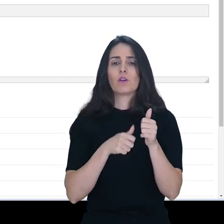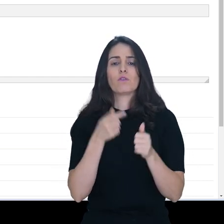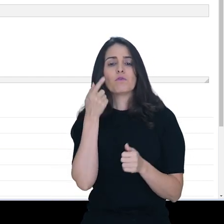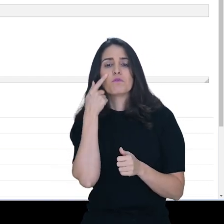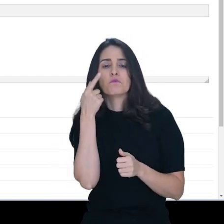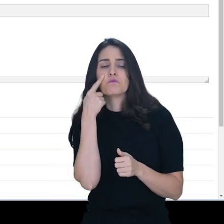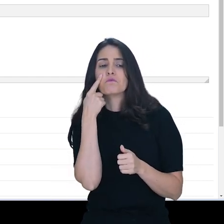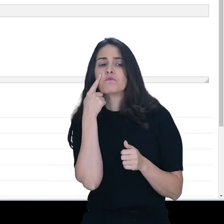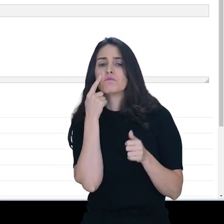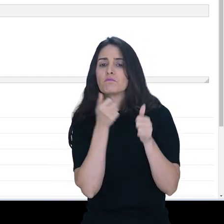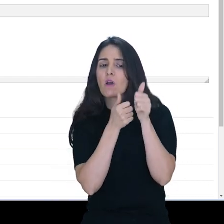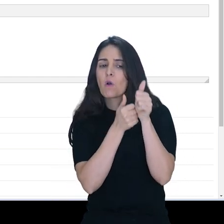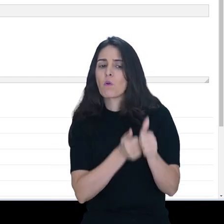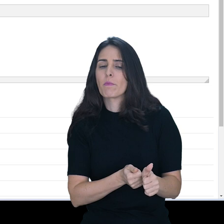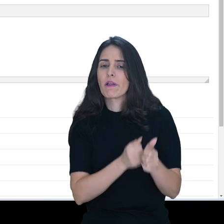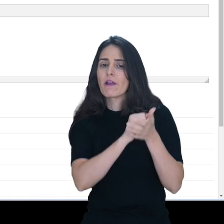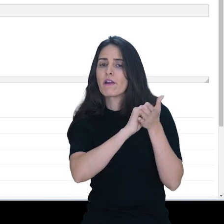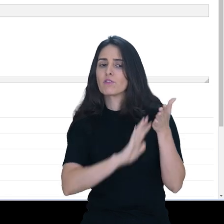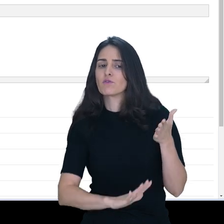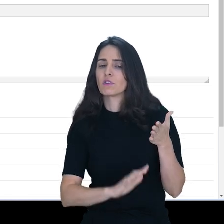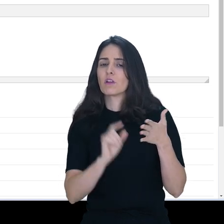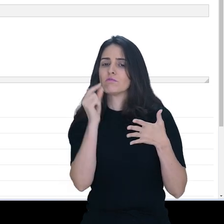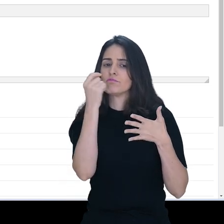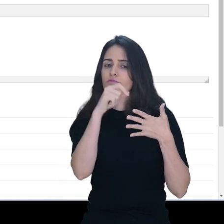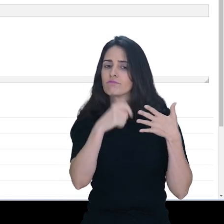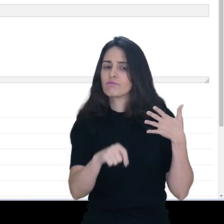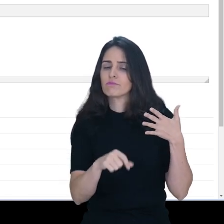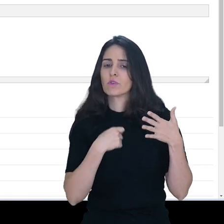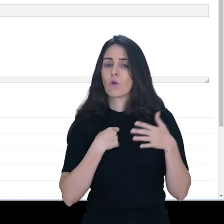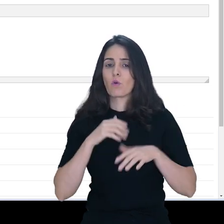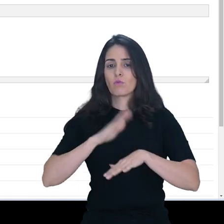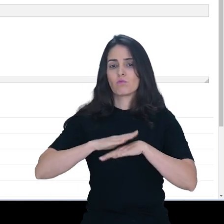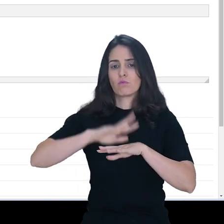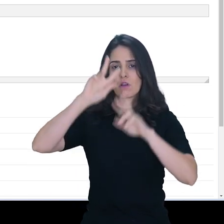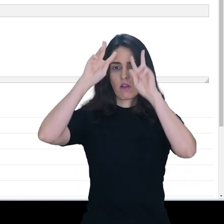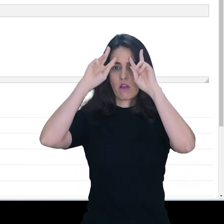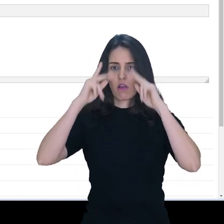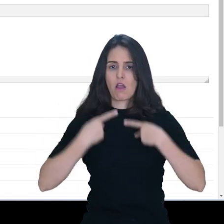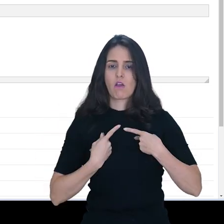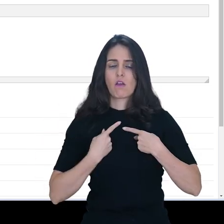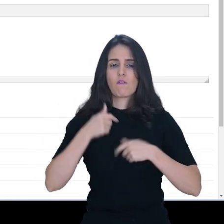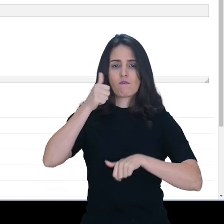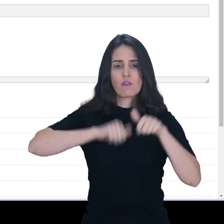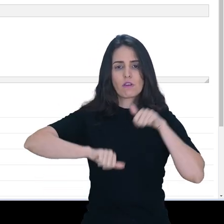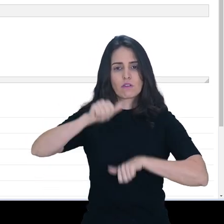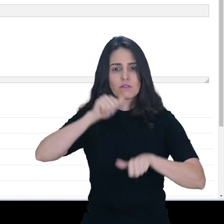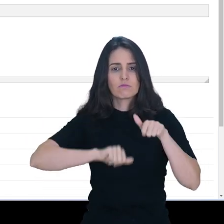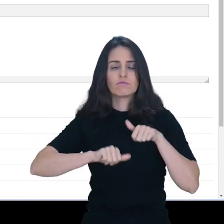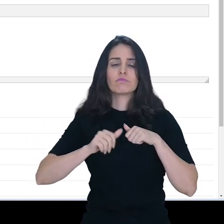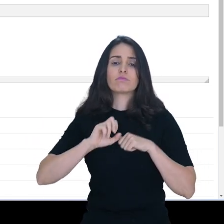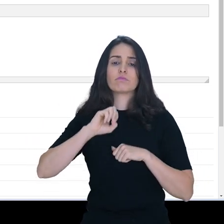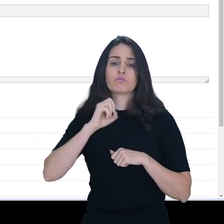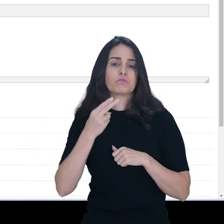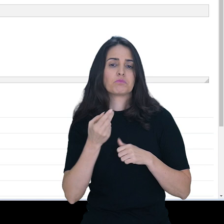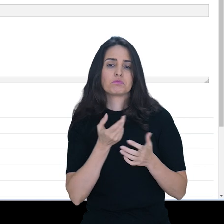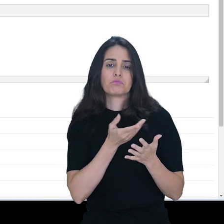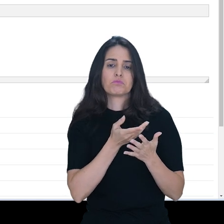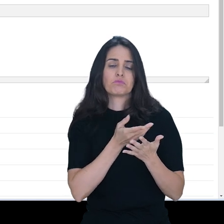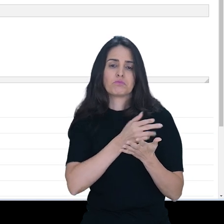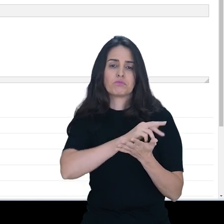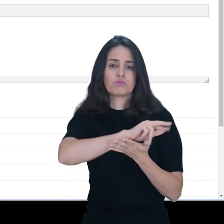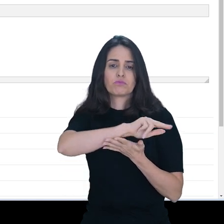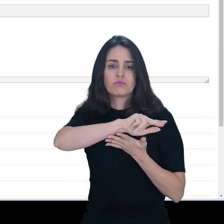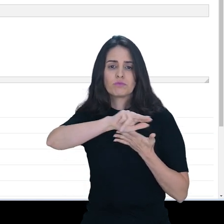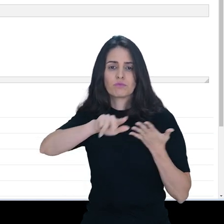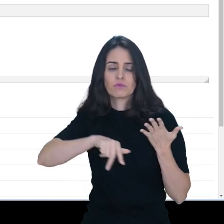acompanhamento de uma determinada atividade, para autoavaliação, para diversos fins que vão culminar